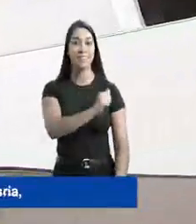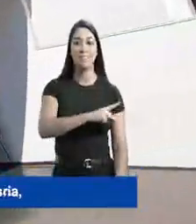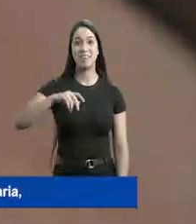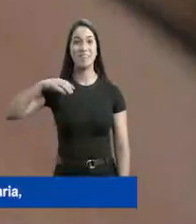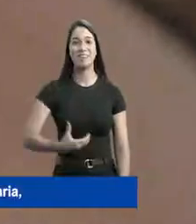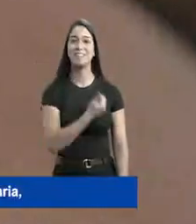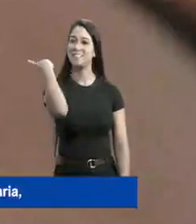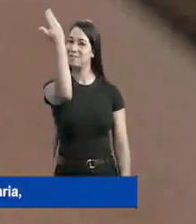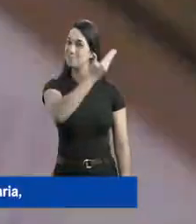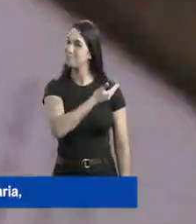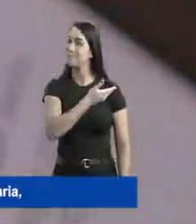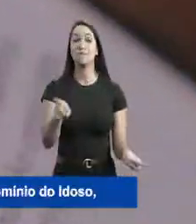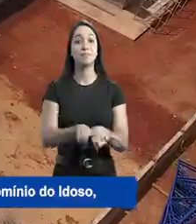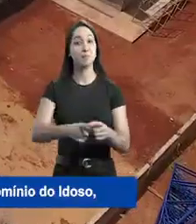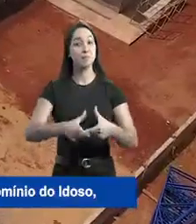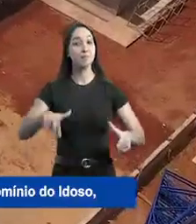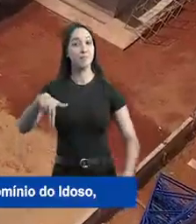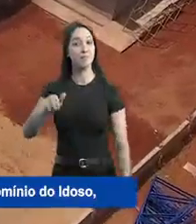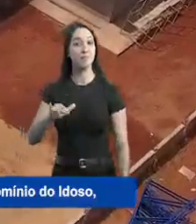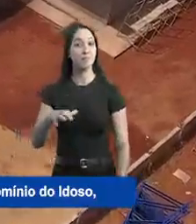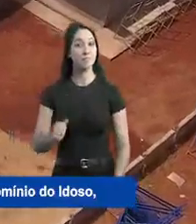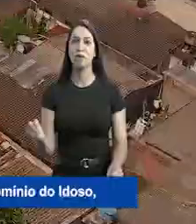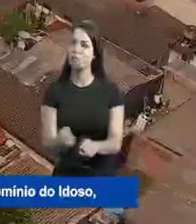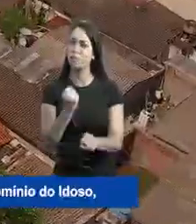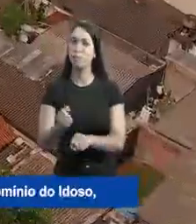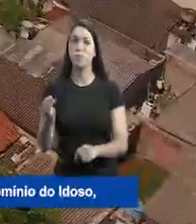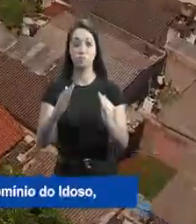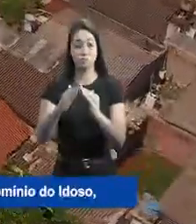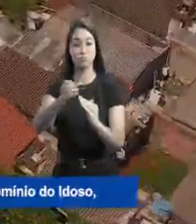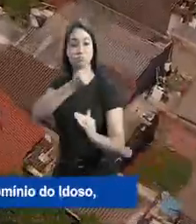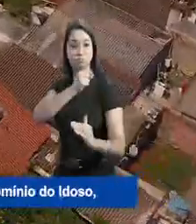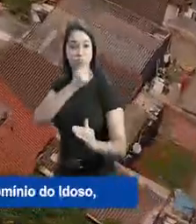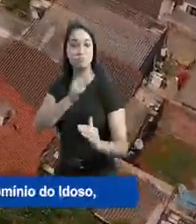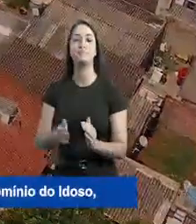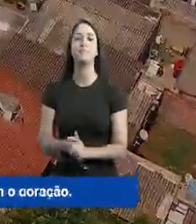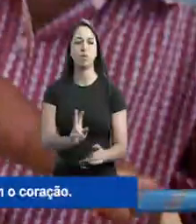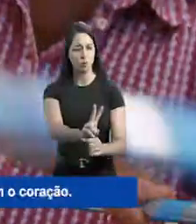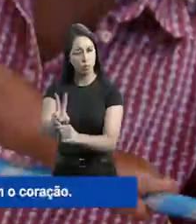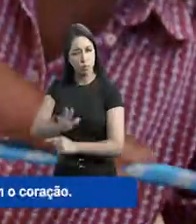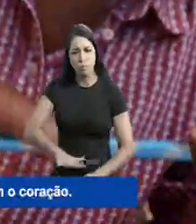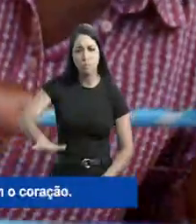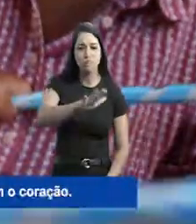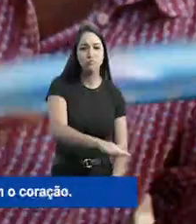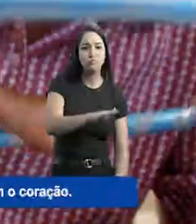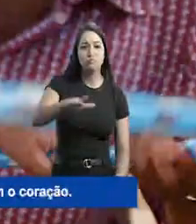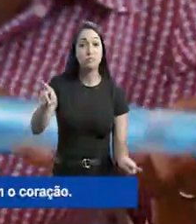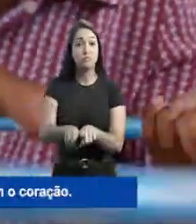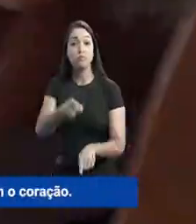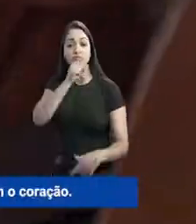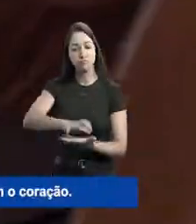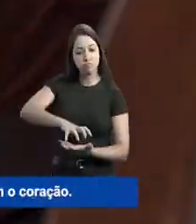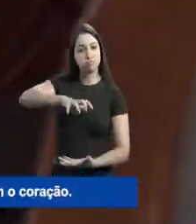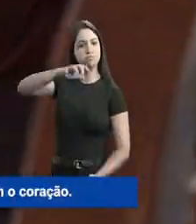da Mulher e o aplicativo Salve Maria. Que está ampliando os naicas e construindo um novo condomínio do idoso. Que cuida de todos, da